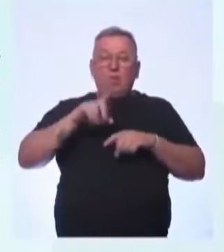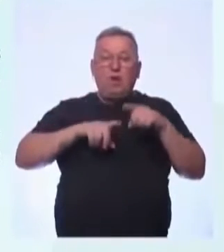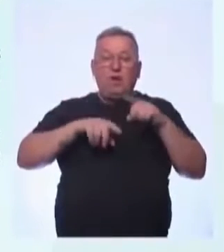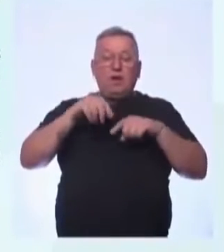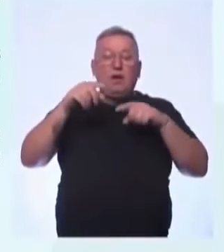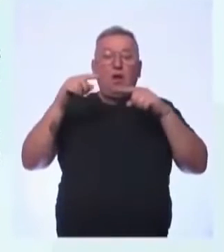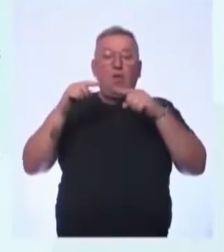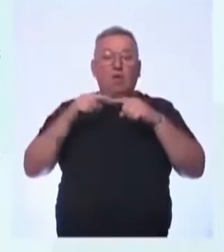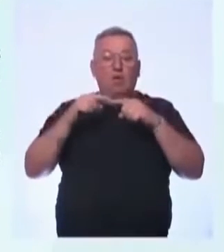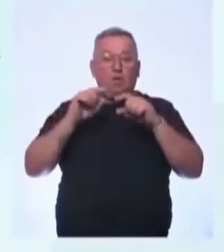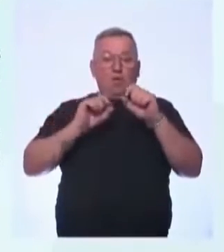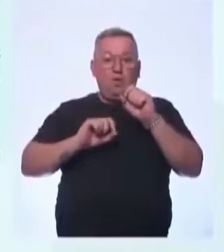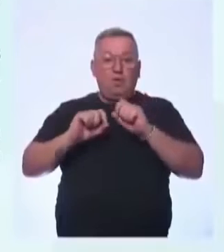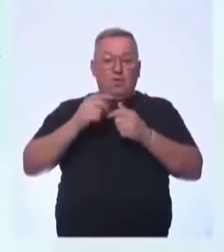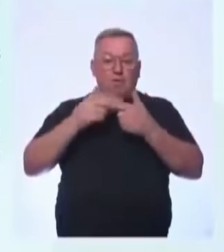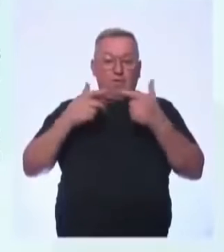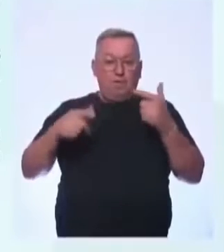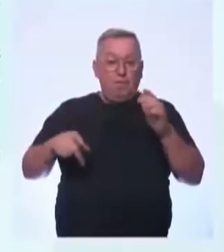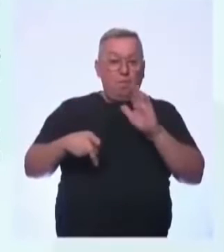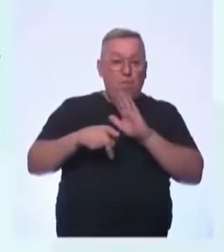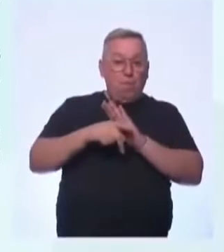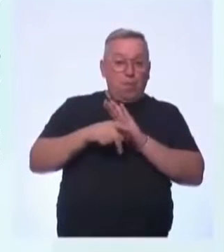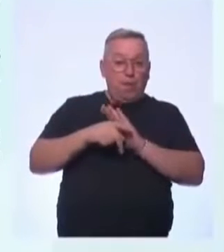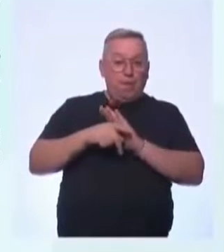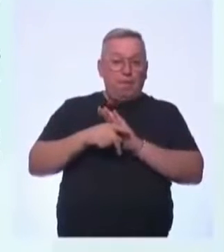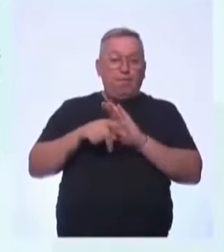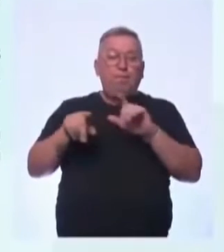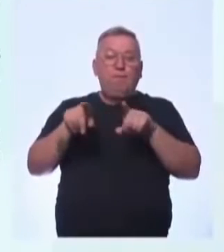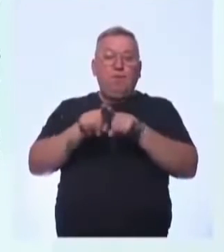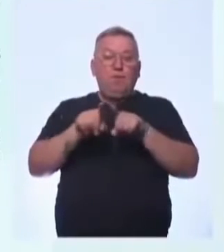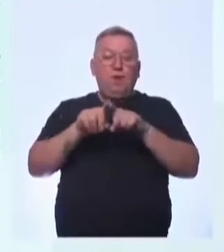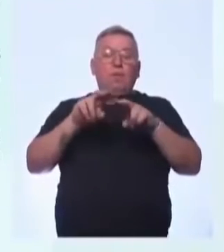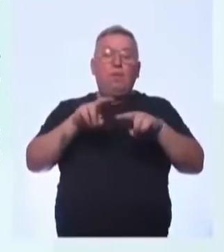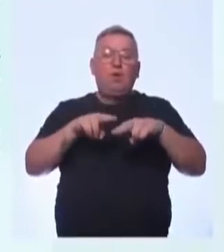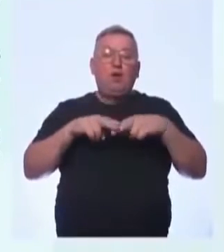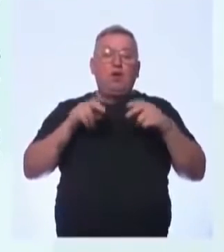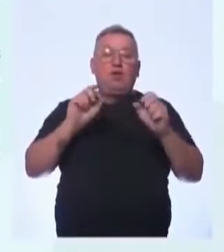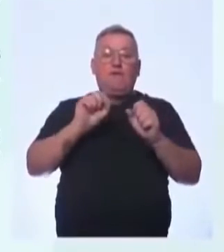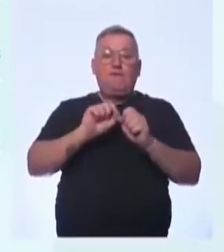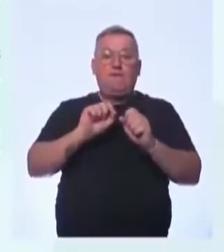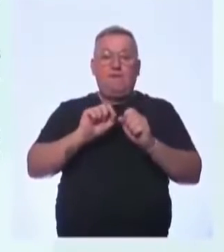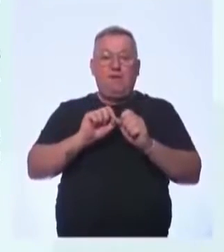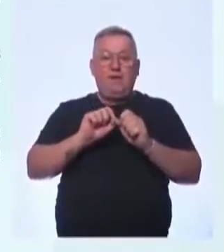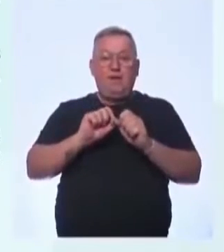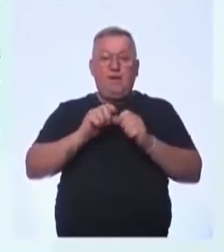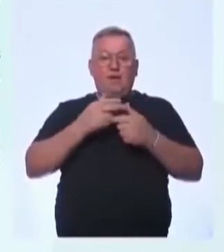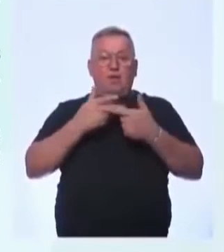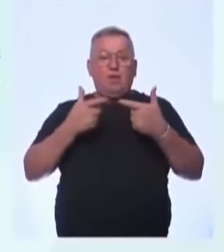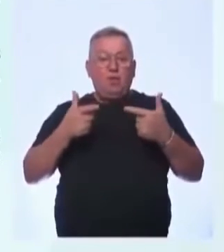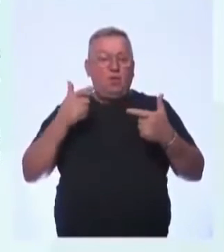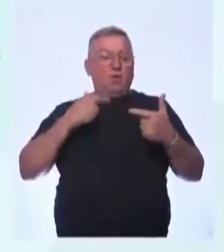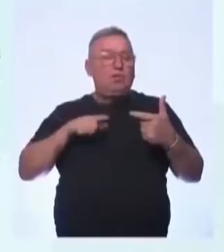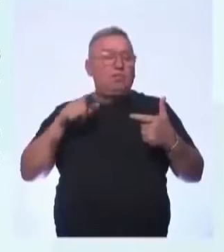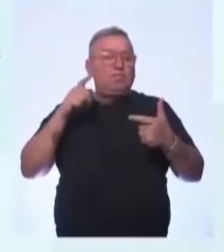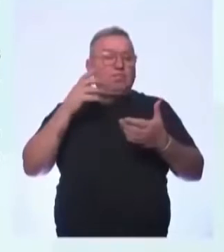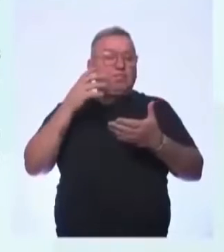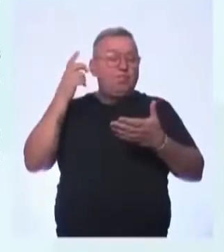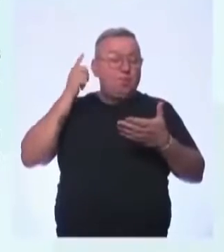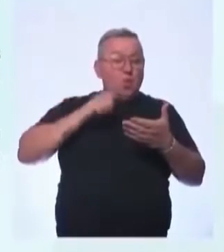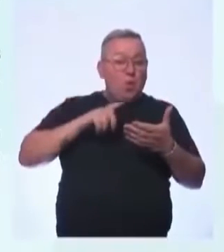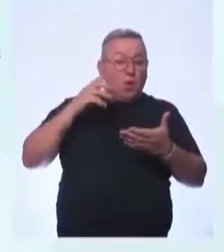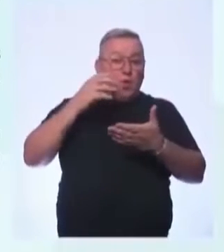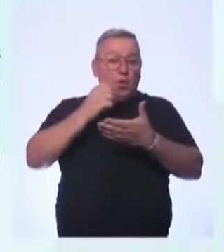associado aos elementos materiais e, portanto, é formado por elementos palpáveis e